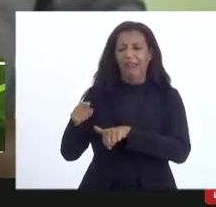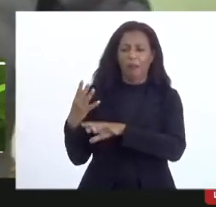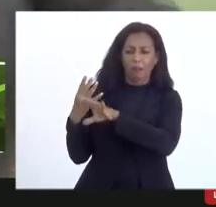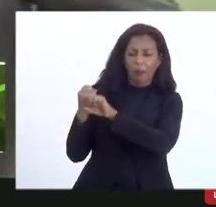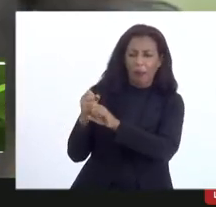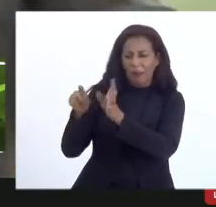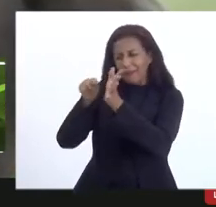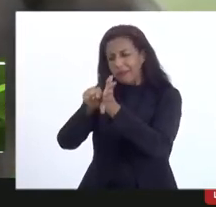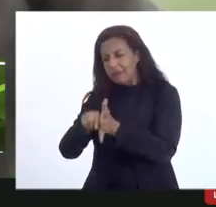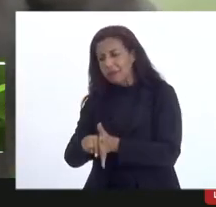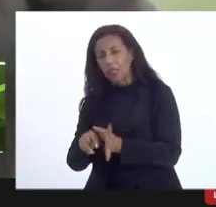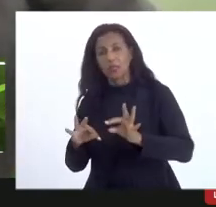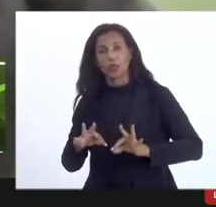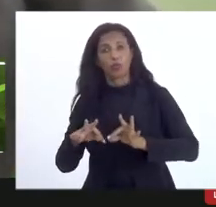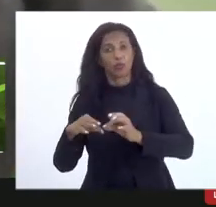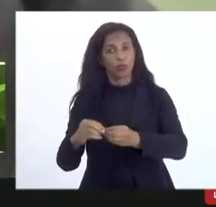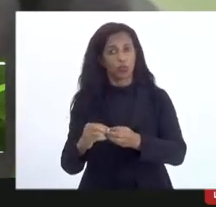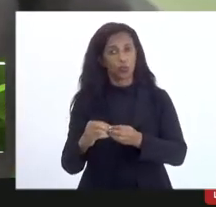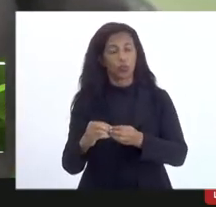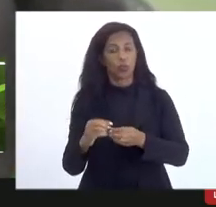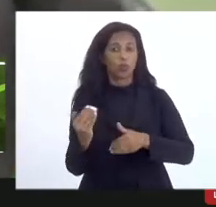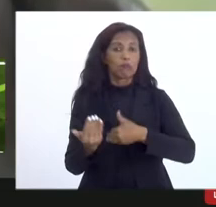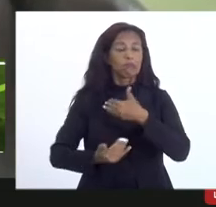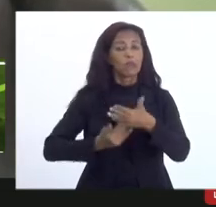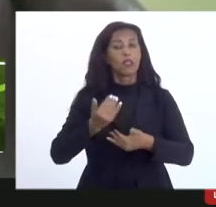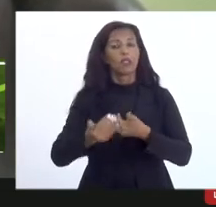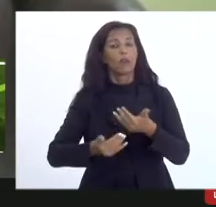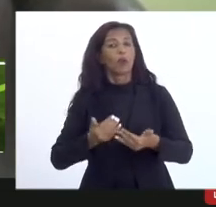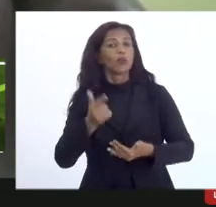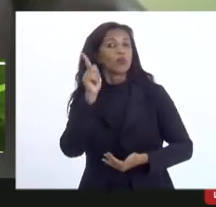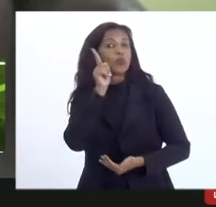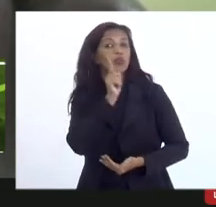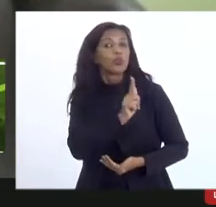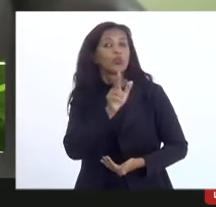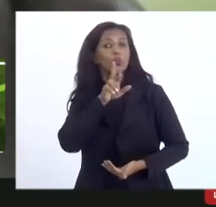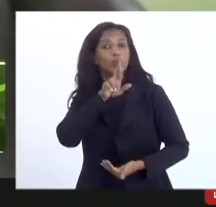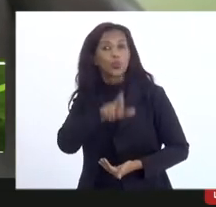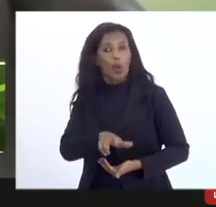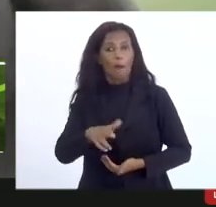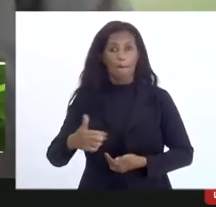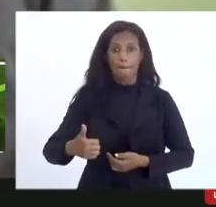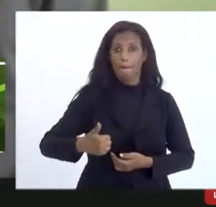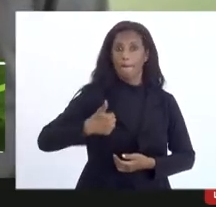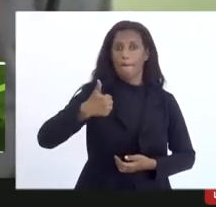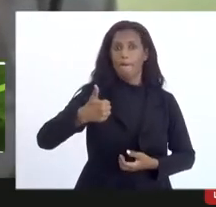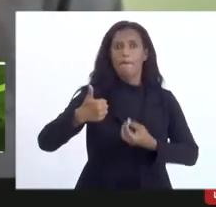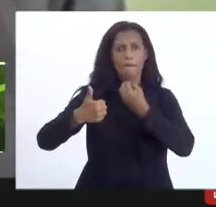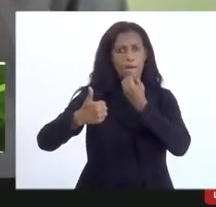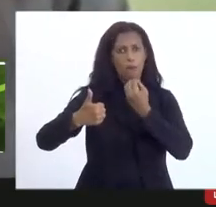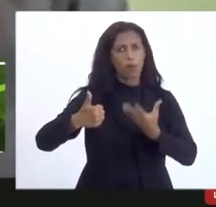e conseguimos um resultado muito positivo